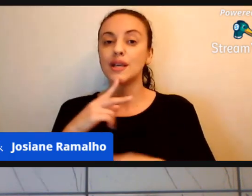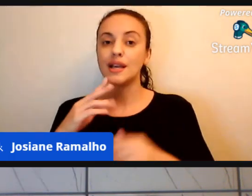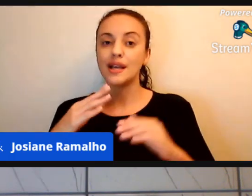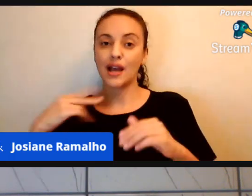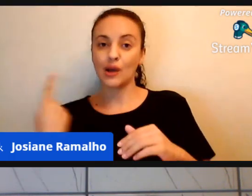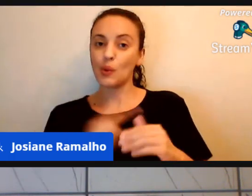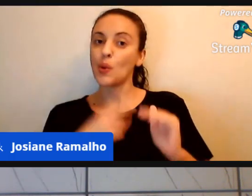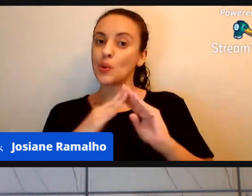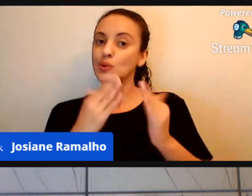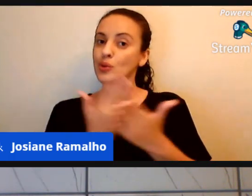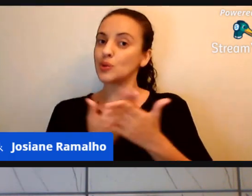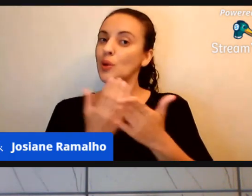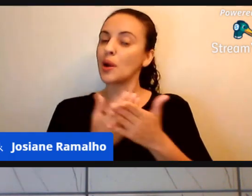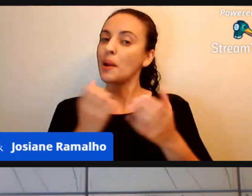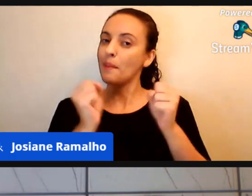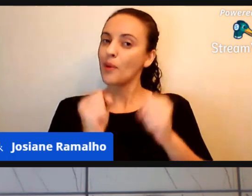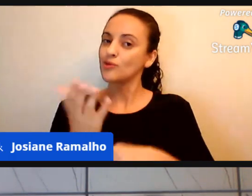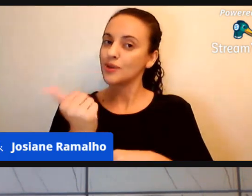bom, bom trabalho a todos nós.